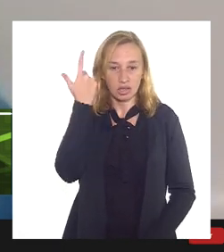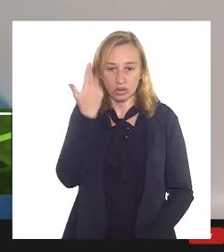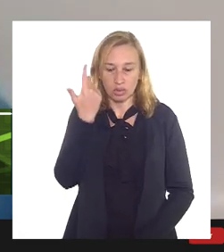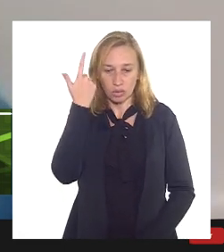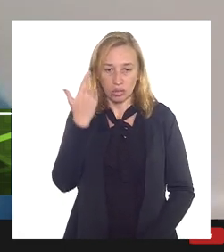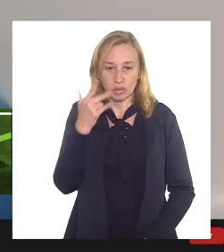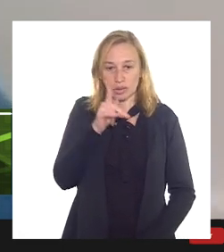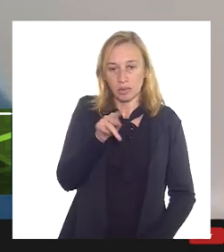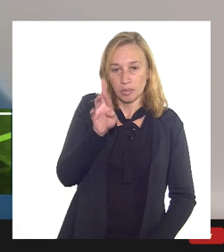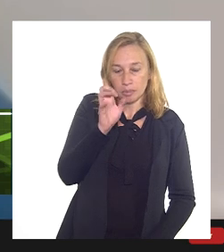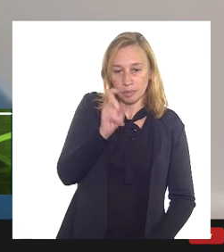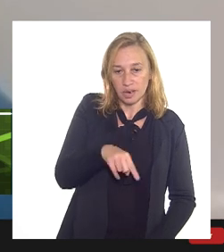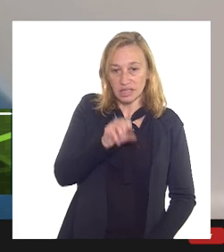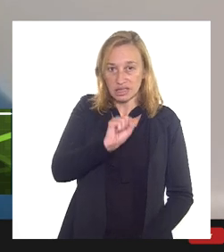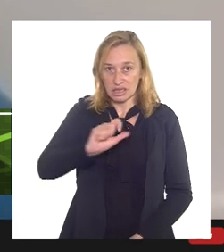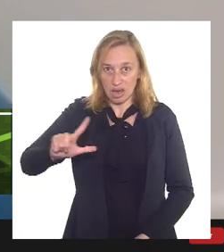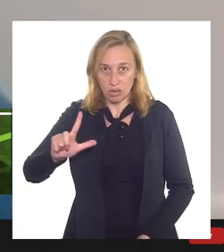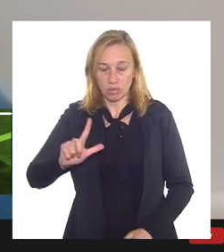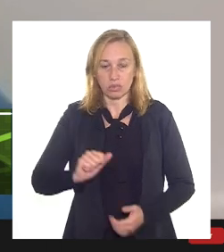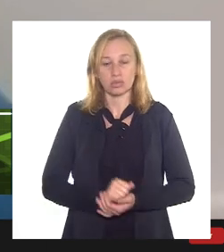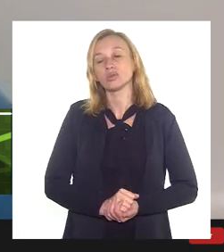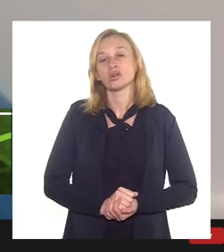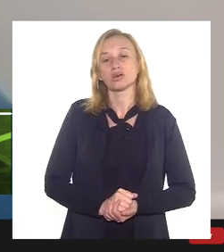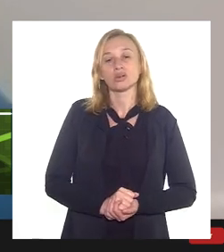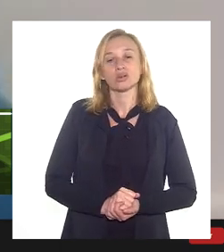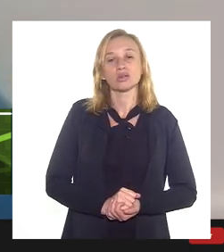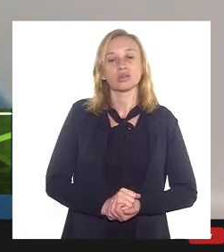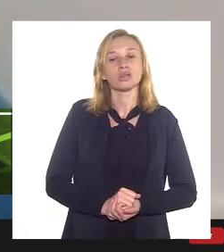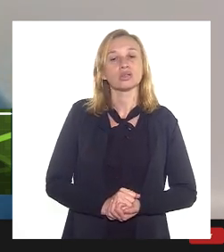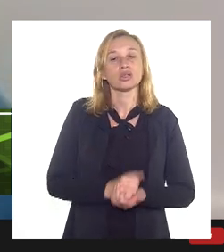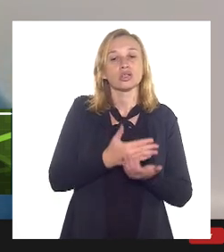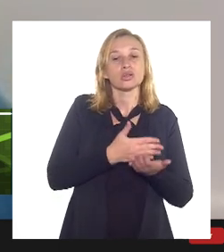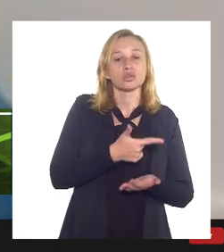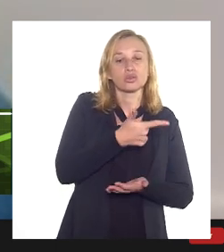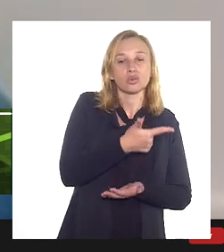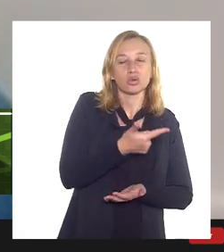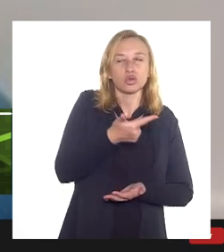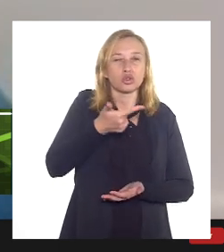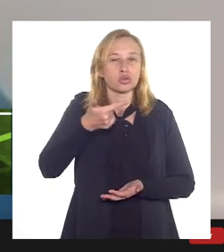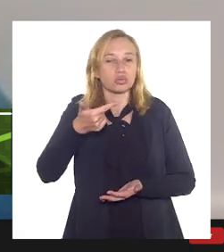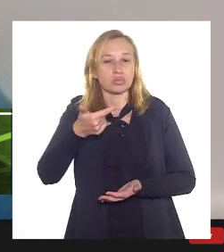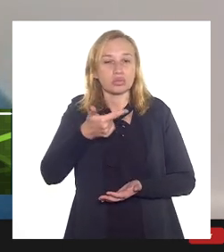pré-sal se a partir de 2022